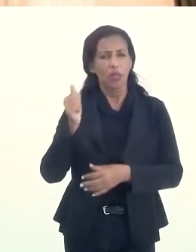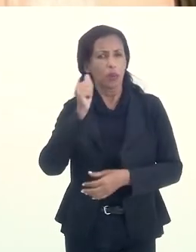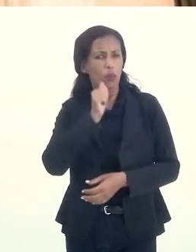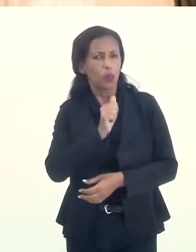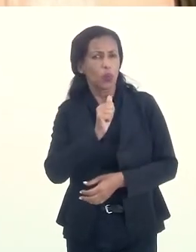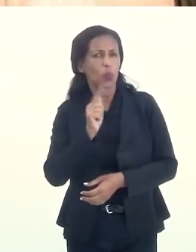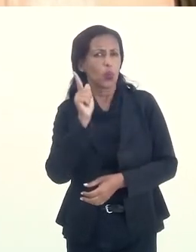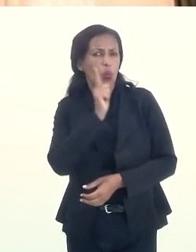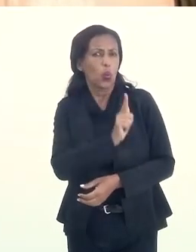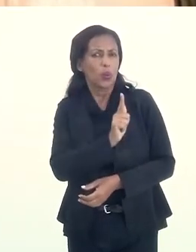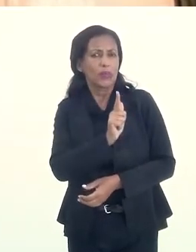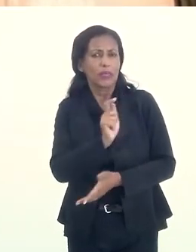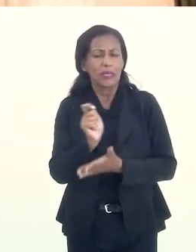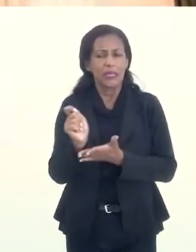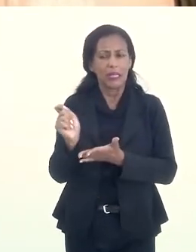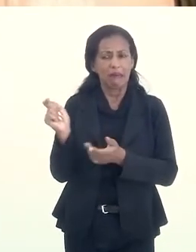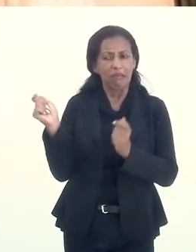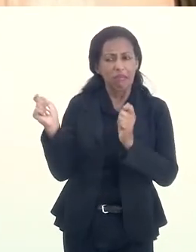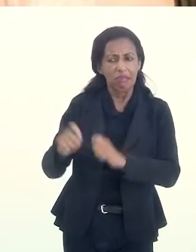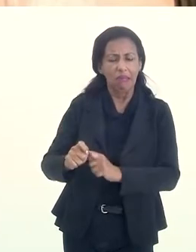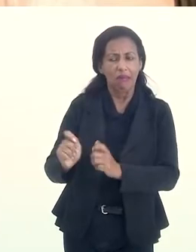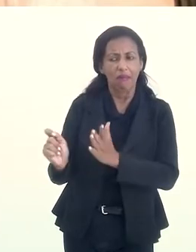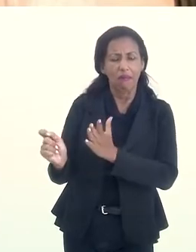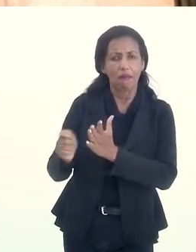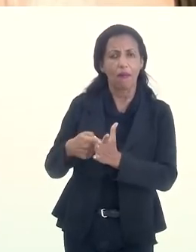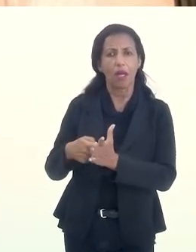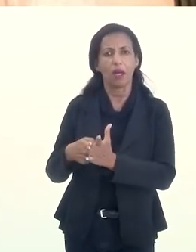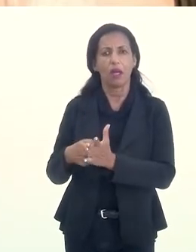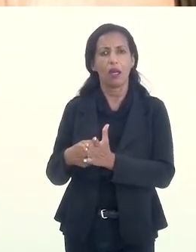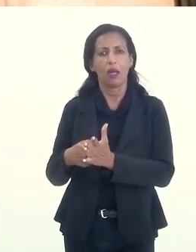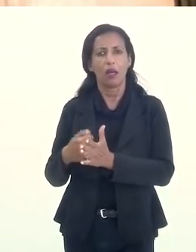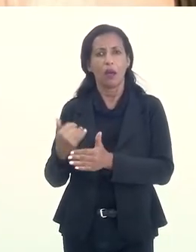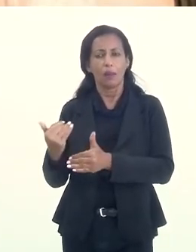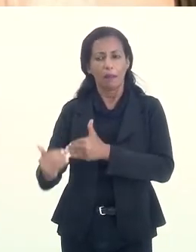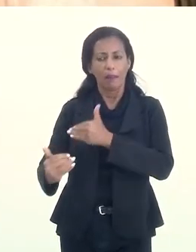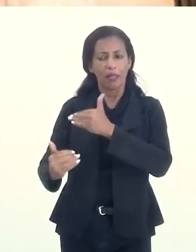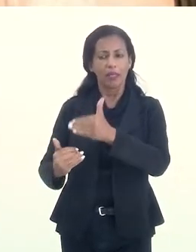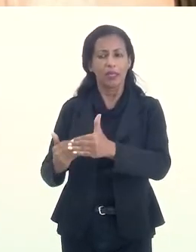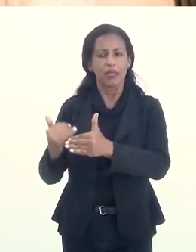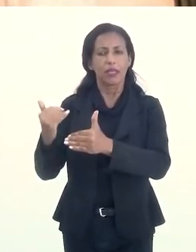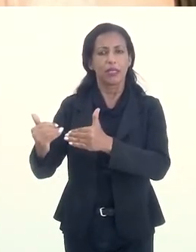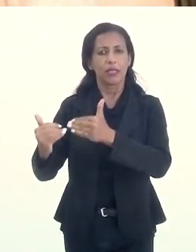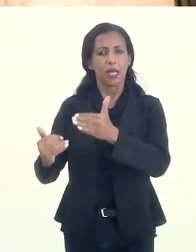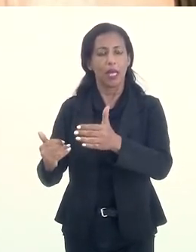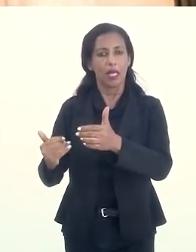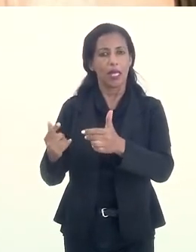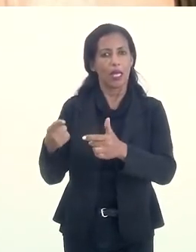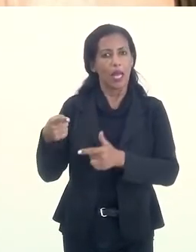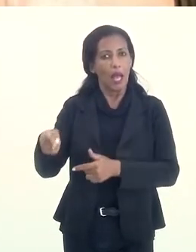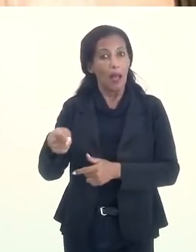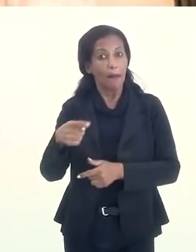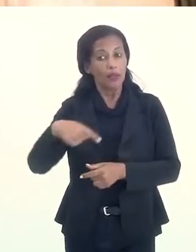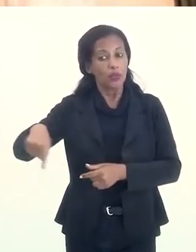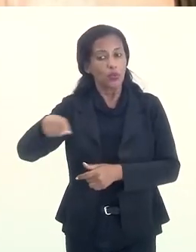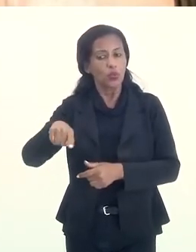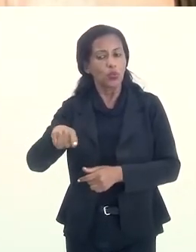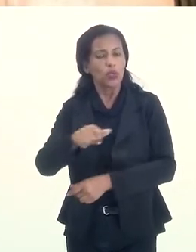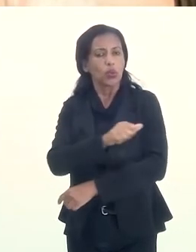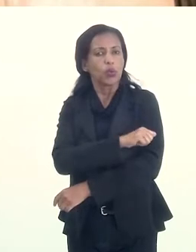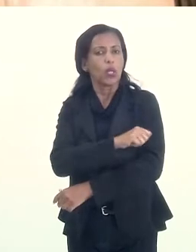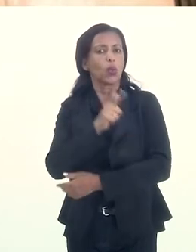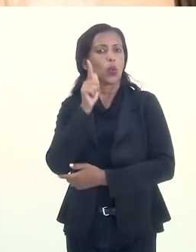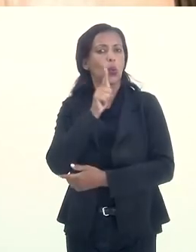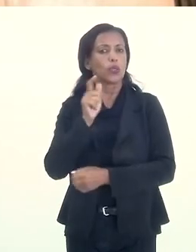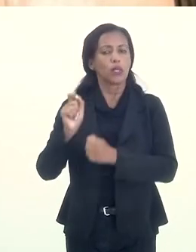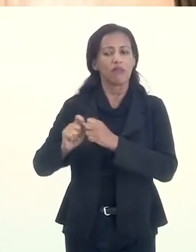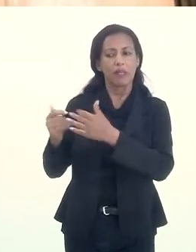conseguia, de validar, correto, uma série a partir do exame que os seus alunos